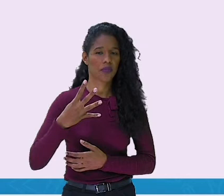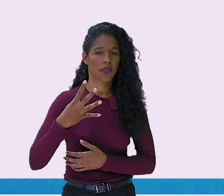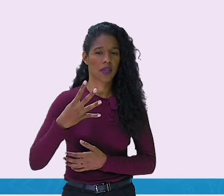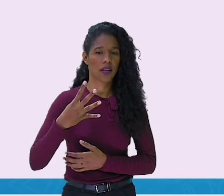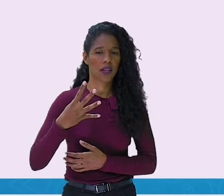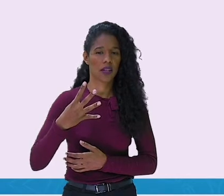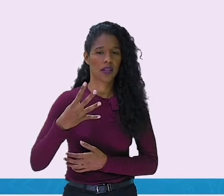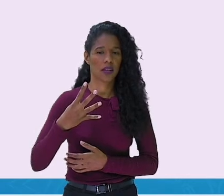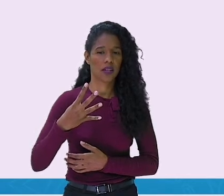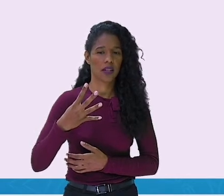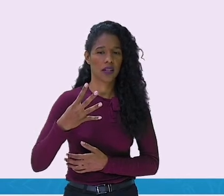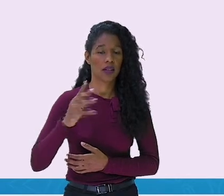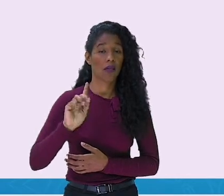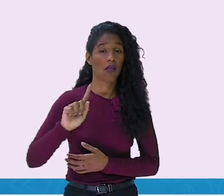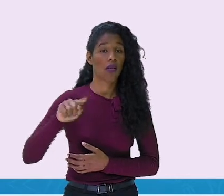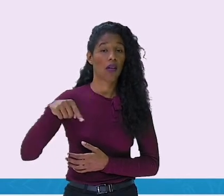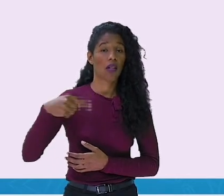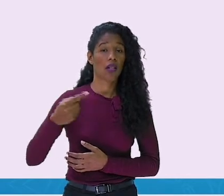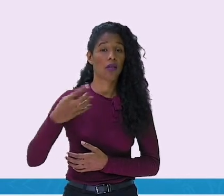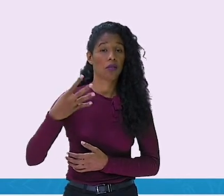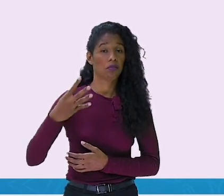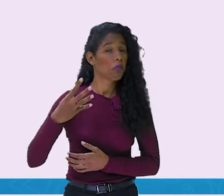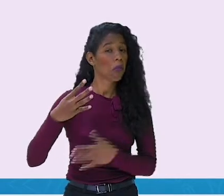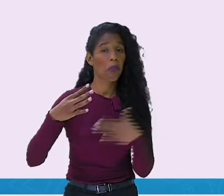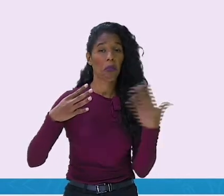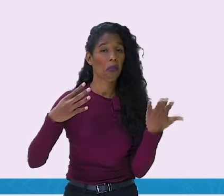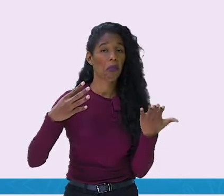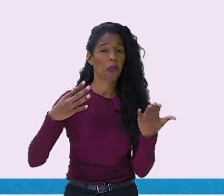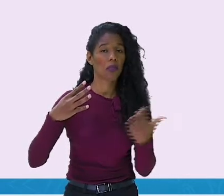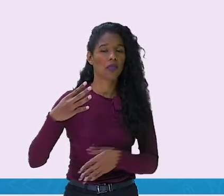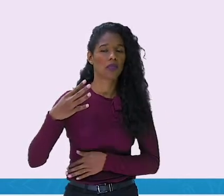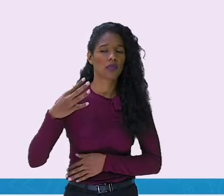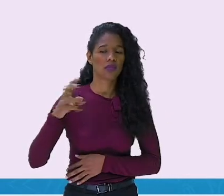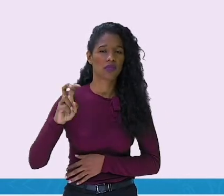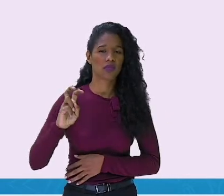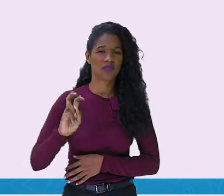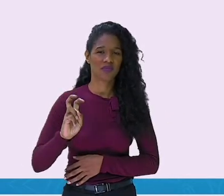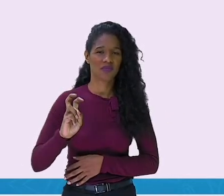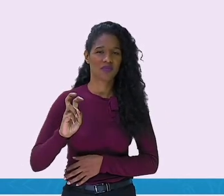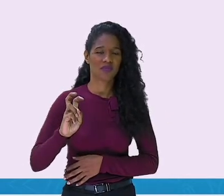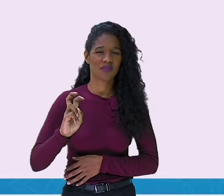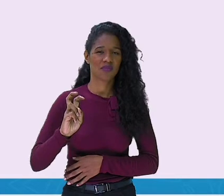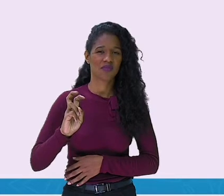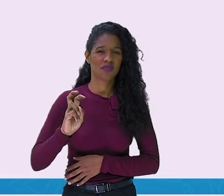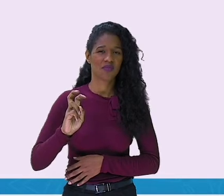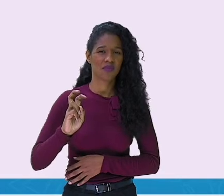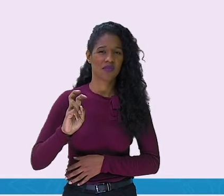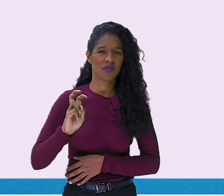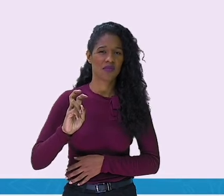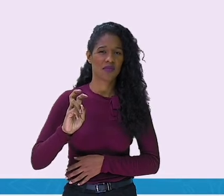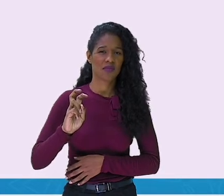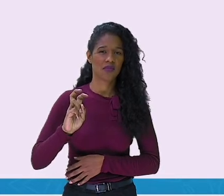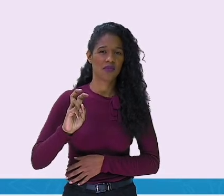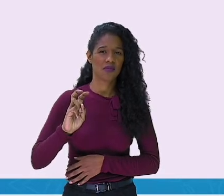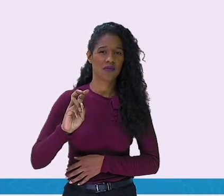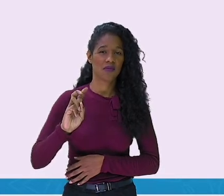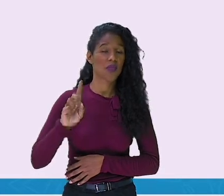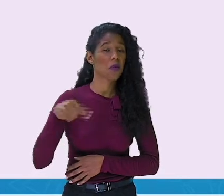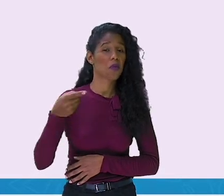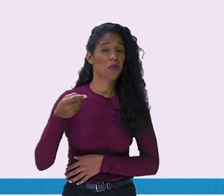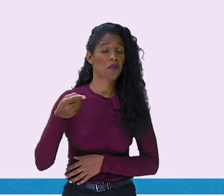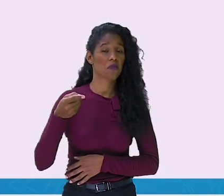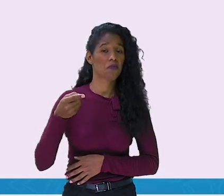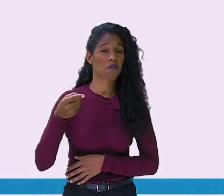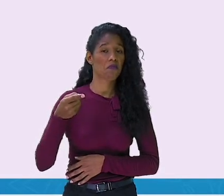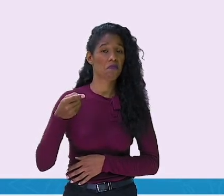Está vendo? E depois do 4? O 5. E o próximo?